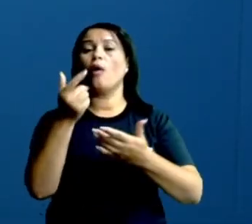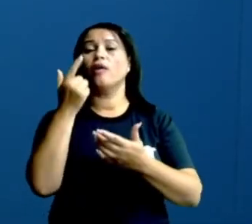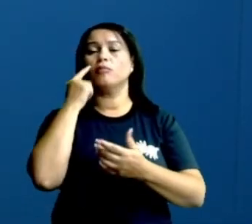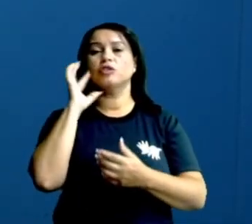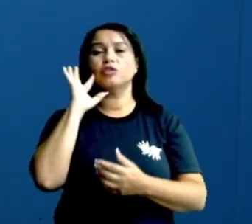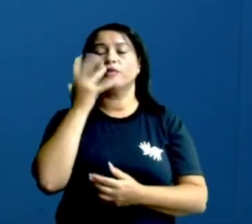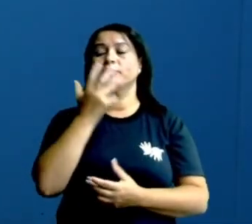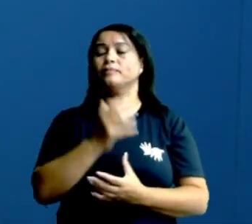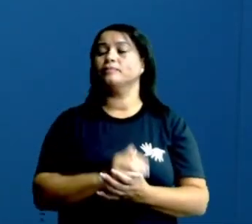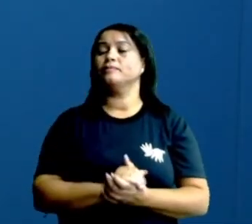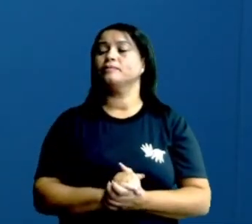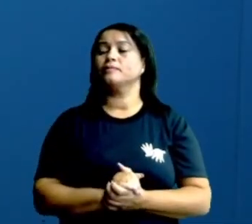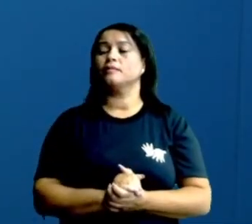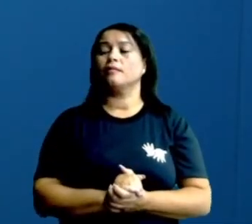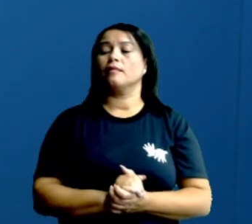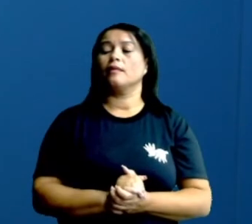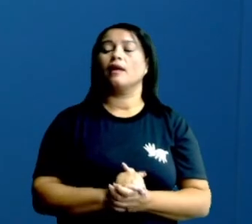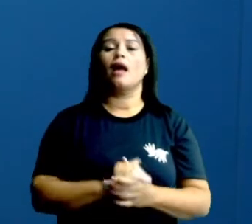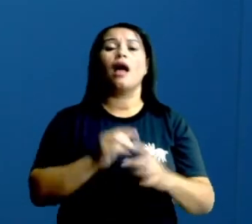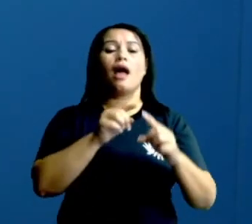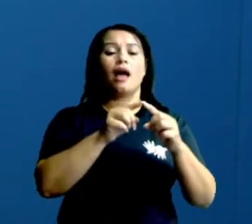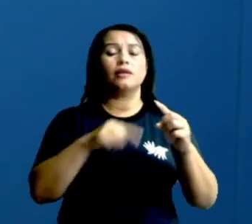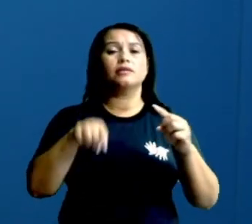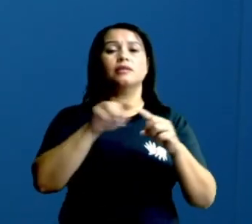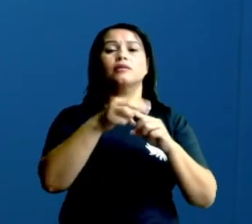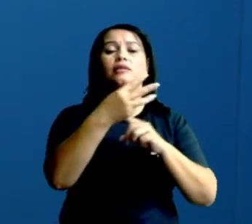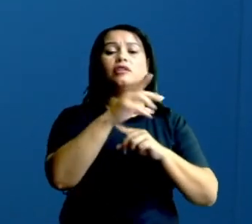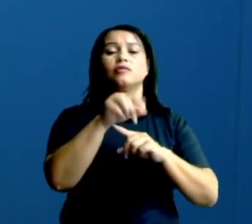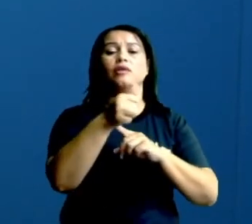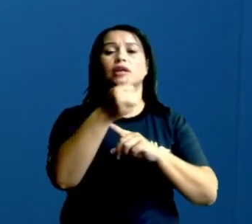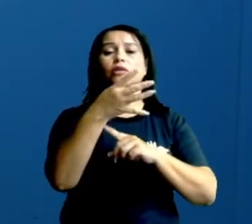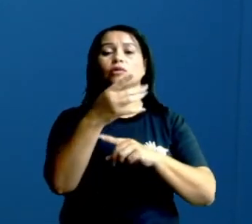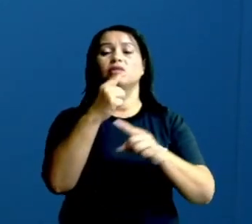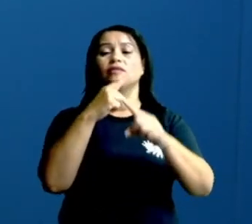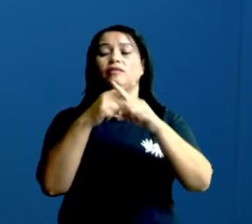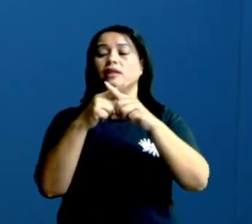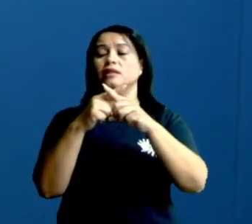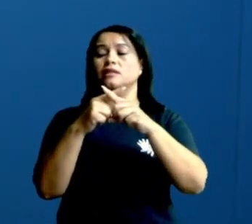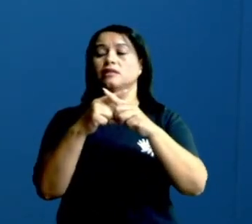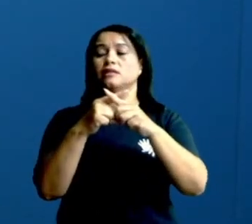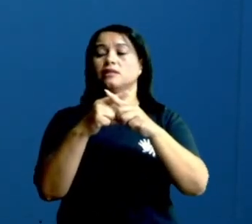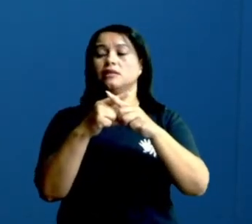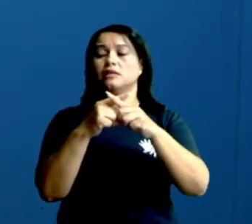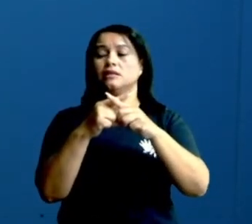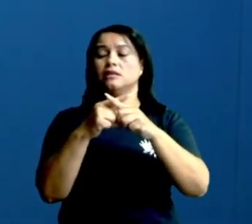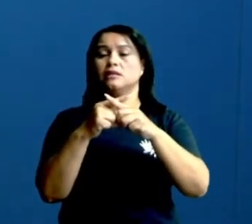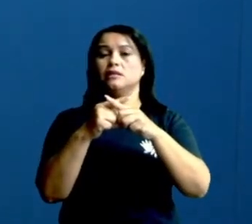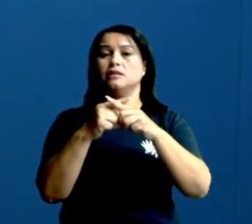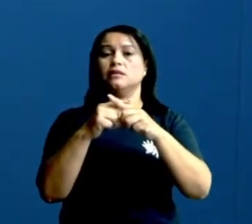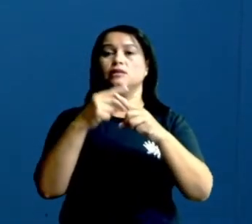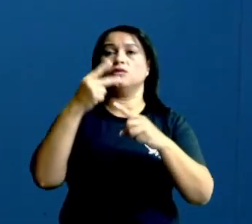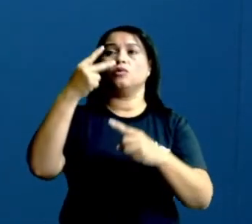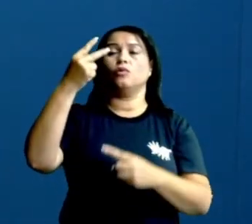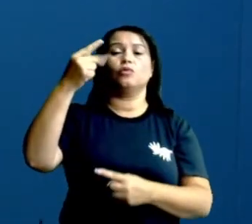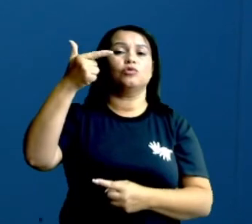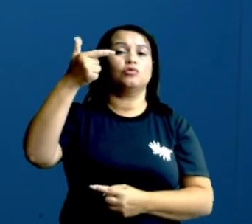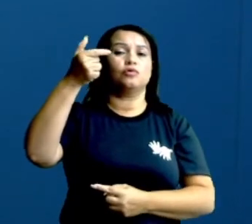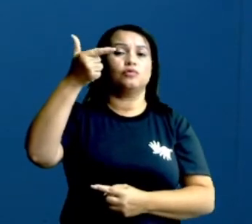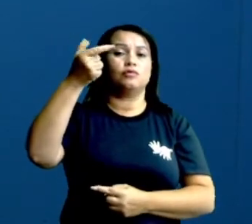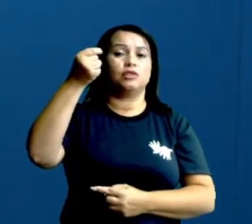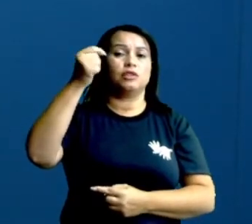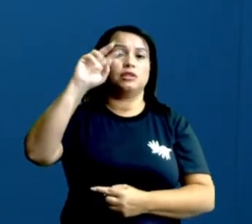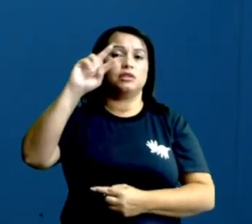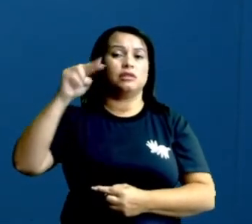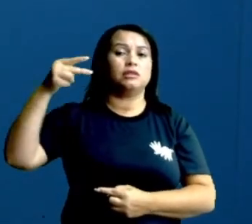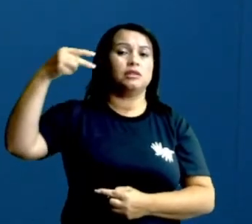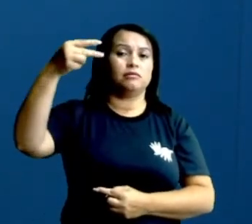nós vamos resolver. A área do círculo é igual a 3,14 vezes a minha potência. Não é isso? O meu raio